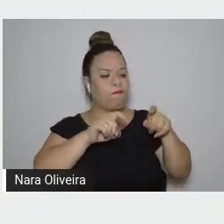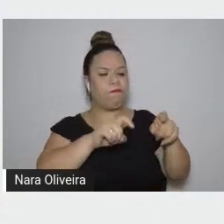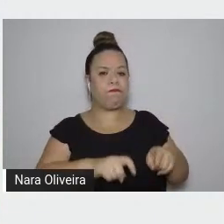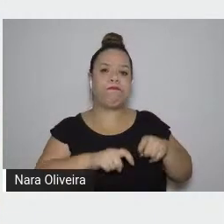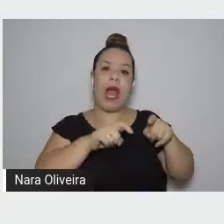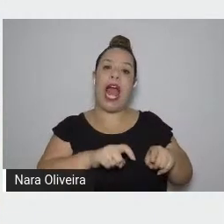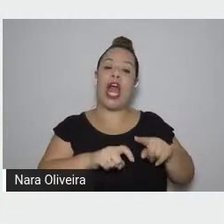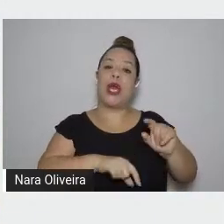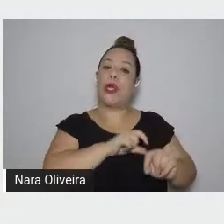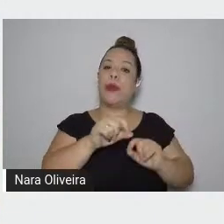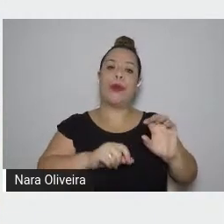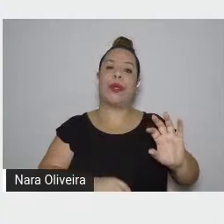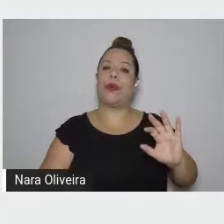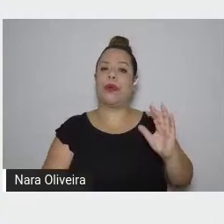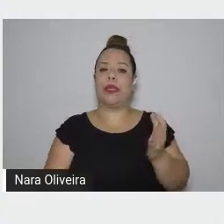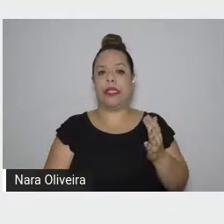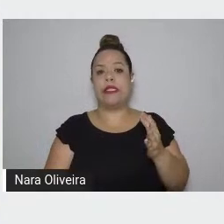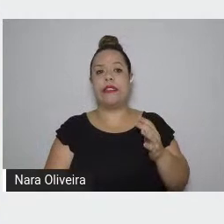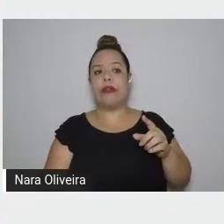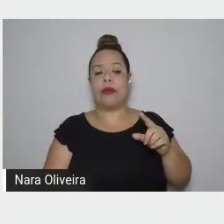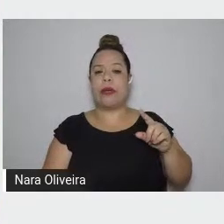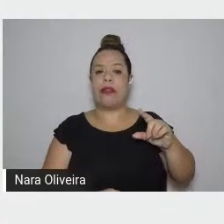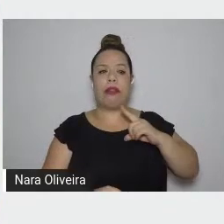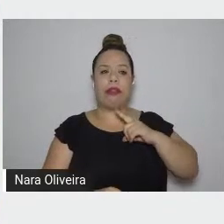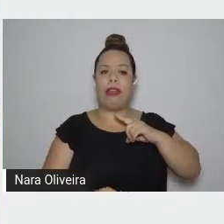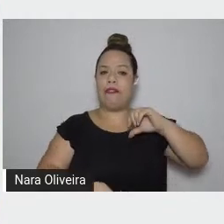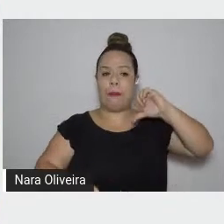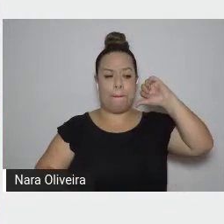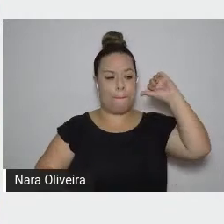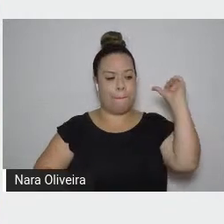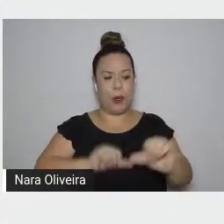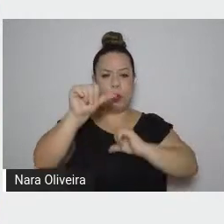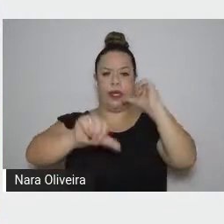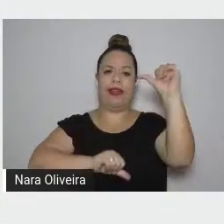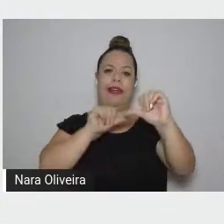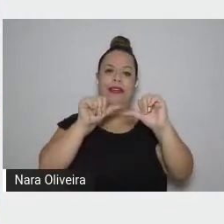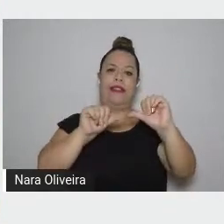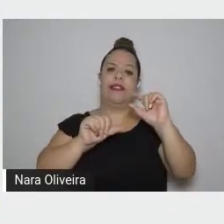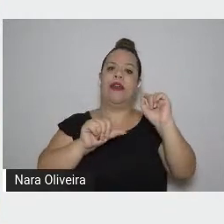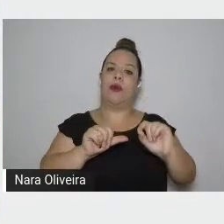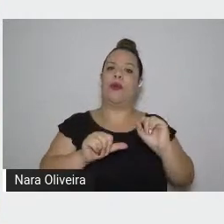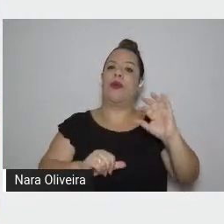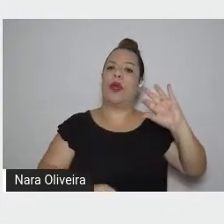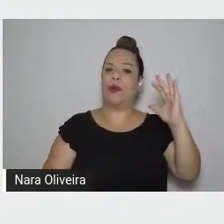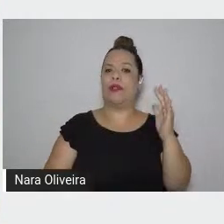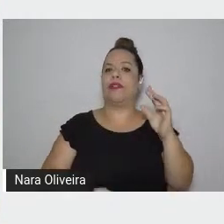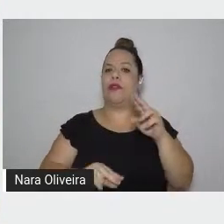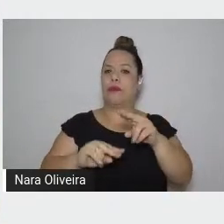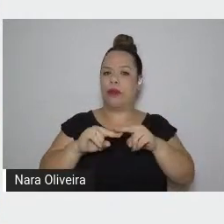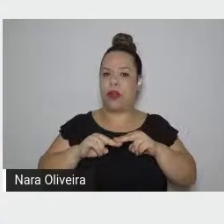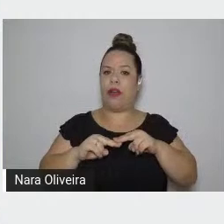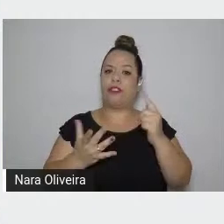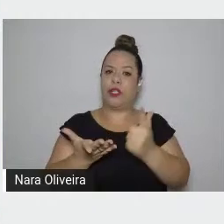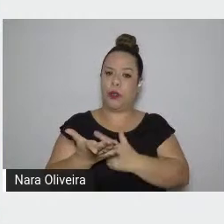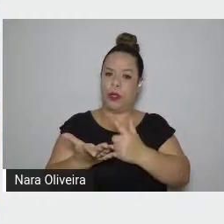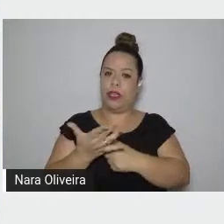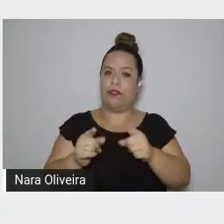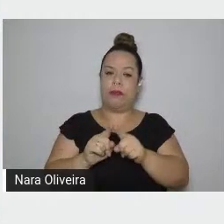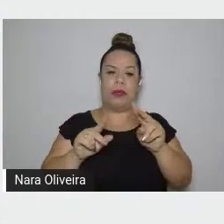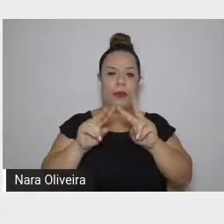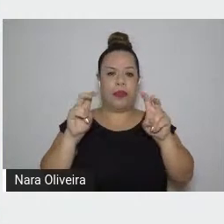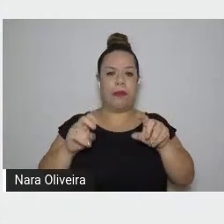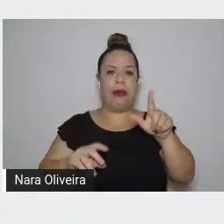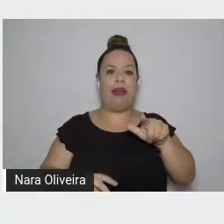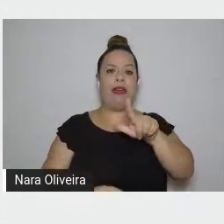nessa virada que ocasionou o livro Levantado do Chão, que, na verdade, é o